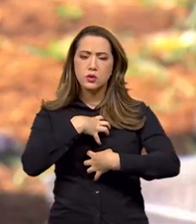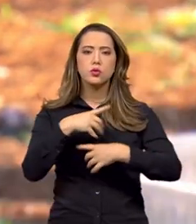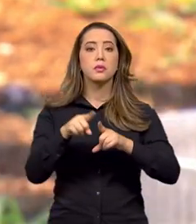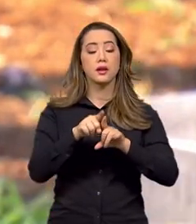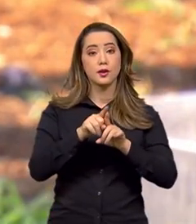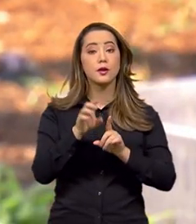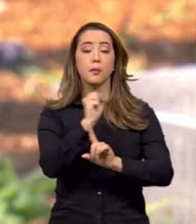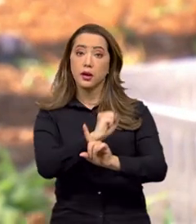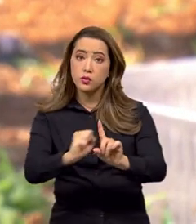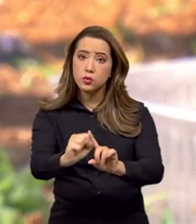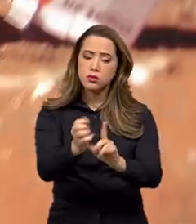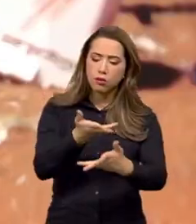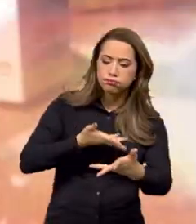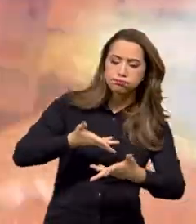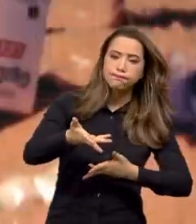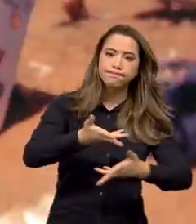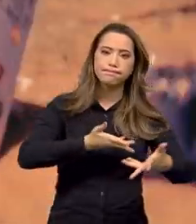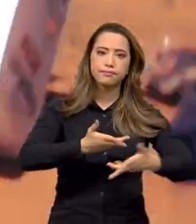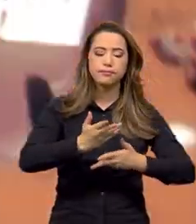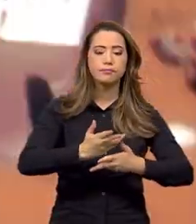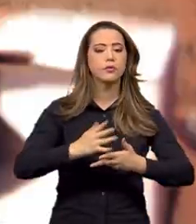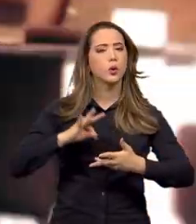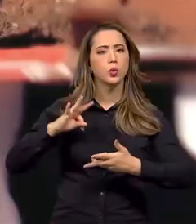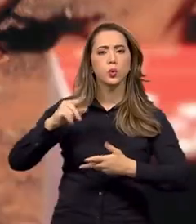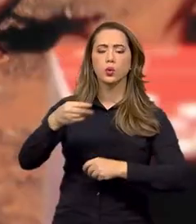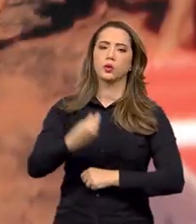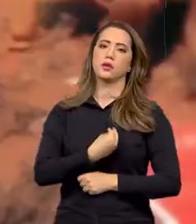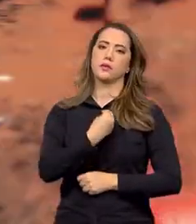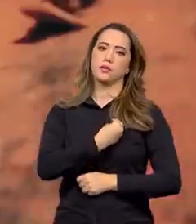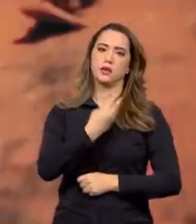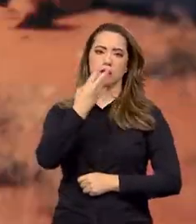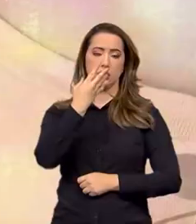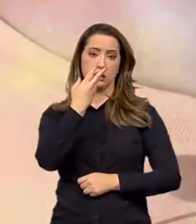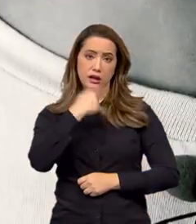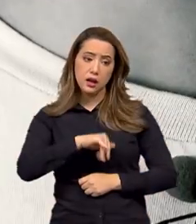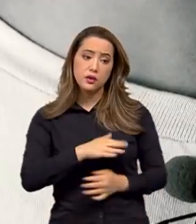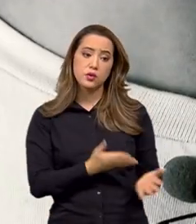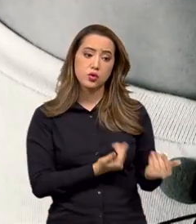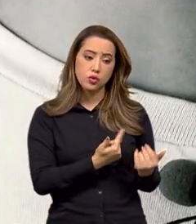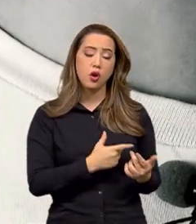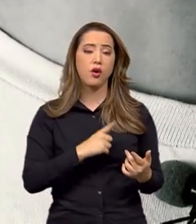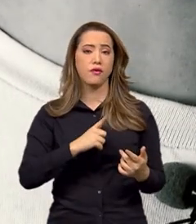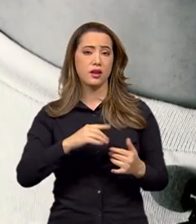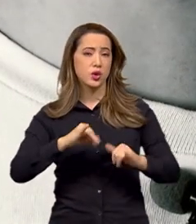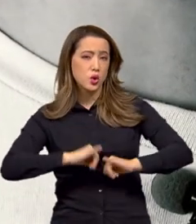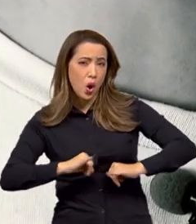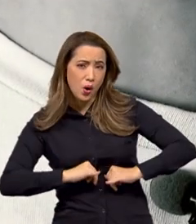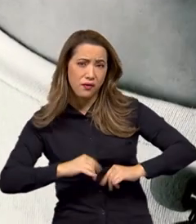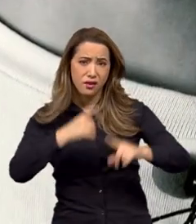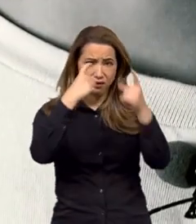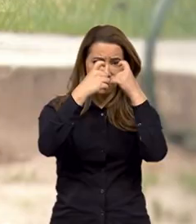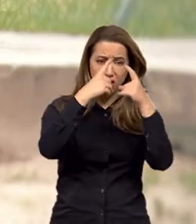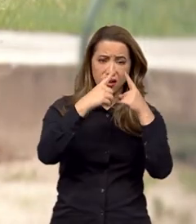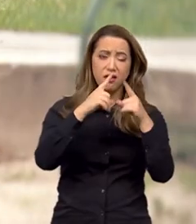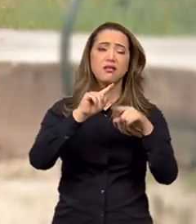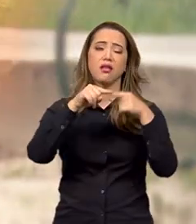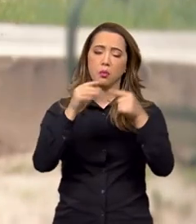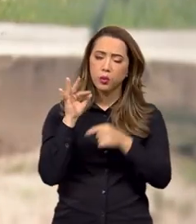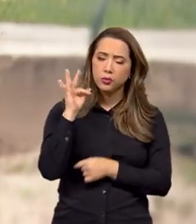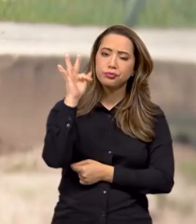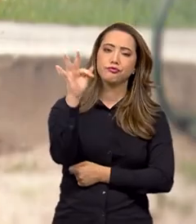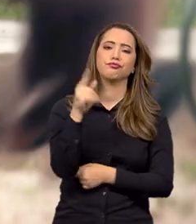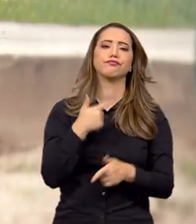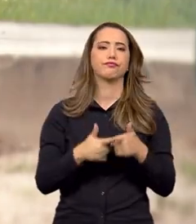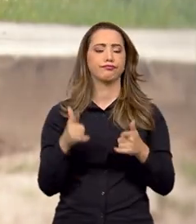social ao longo da vida. Crianças e adolescentes que sofrem violências têm consequências sérias na fase adulta.